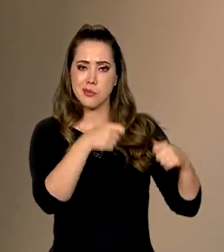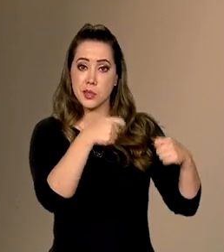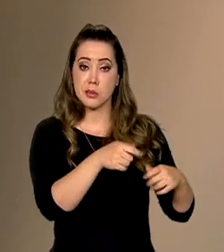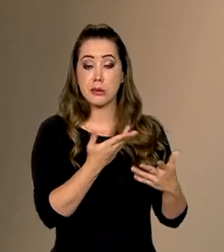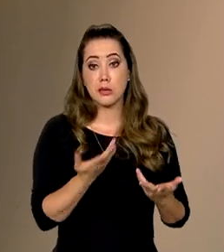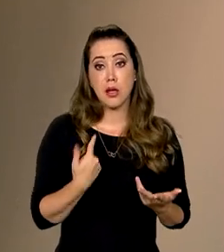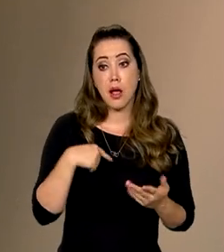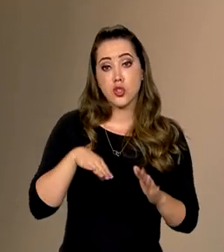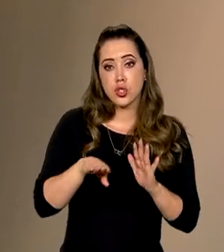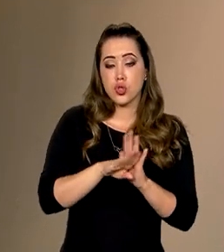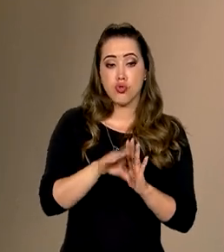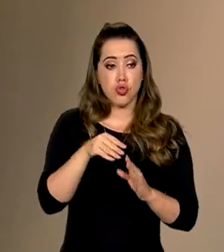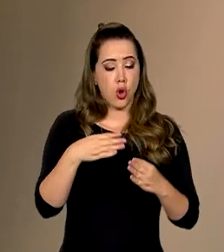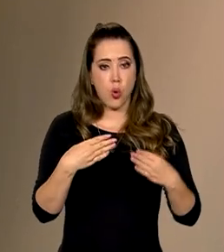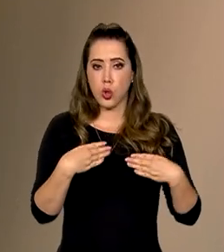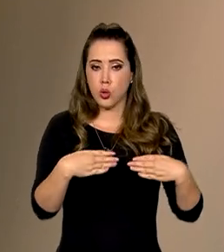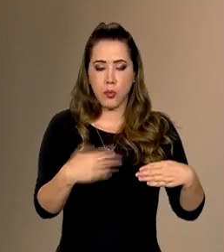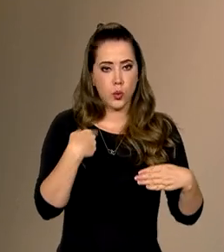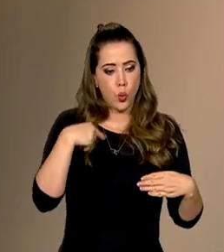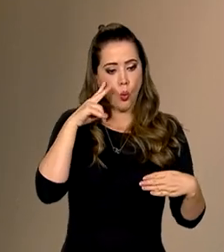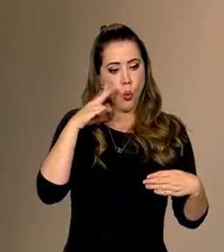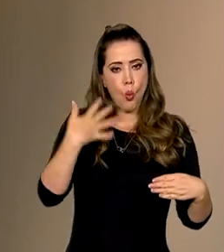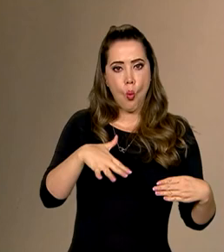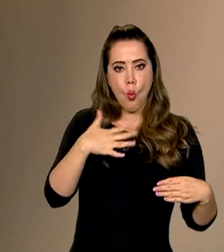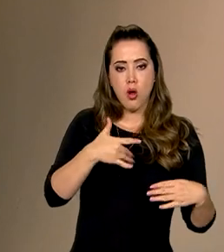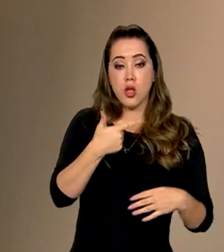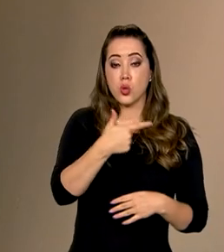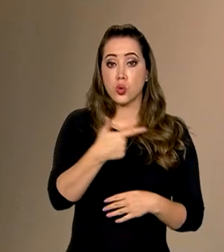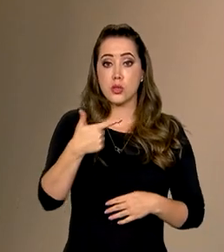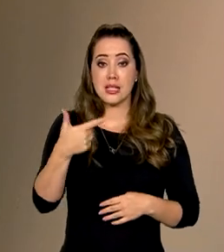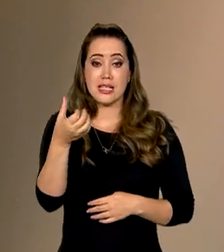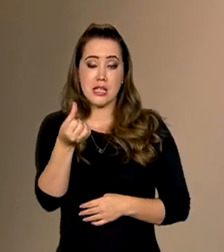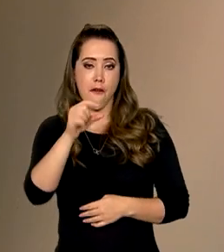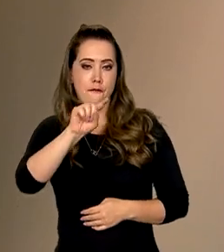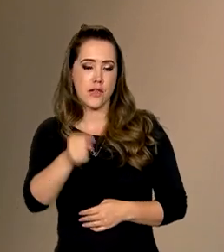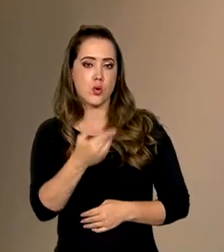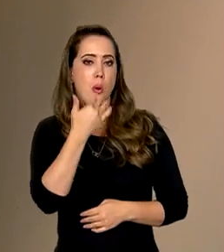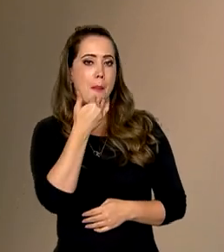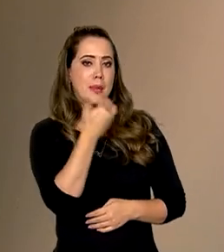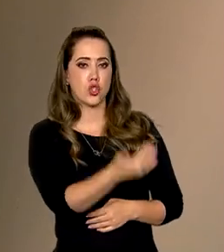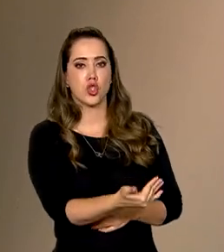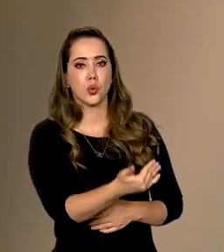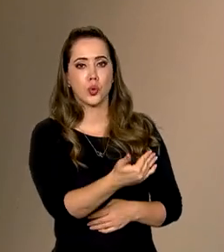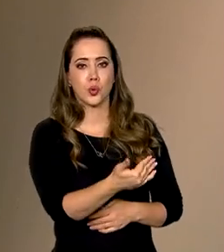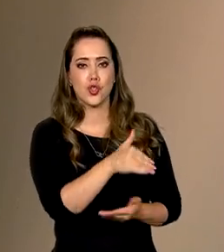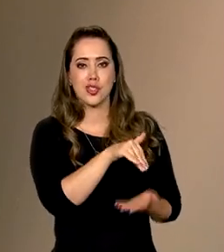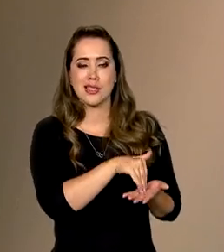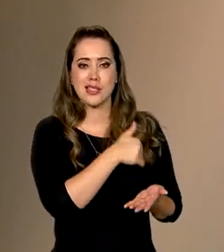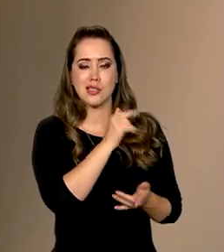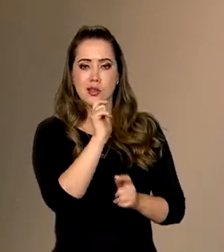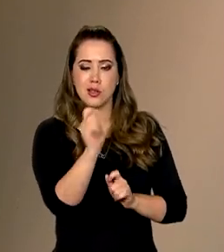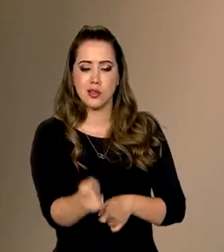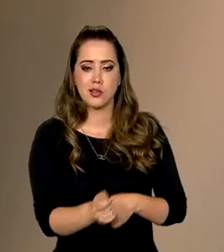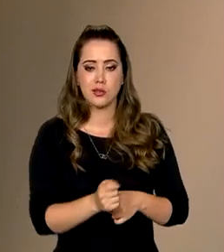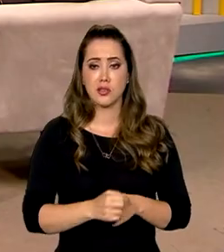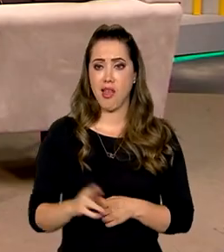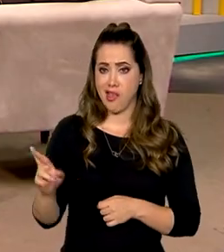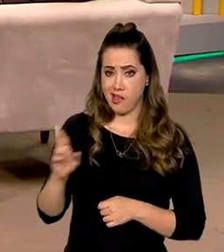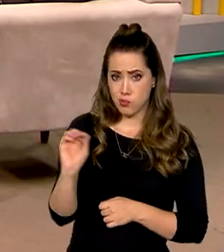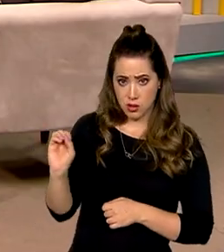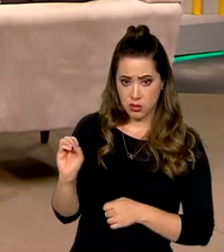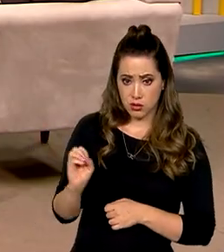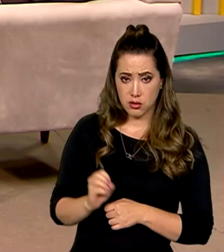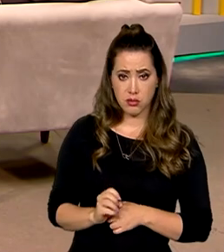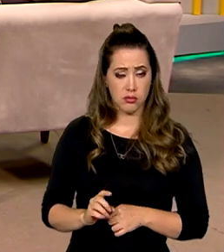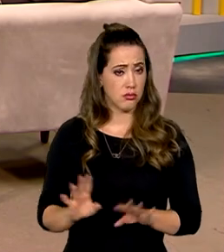ministério, nós encontramos um passivo de 226 mil solicitações de registro. Não atendidas. Não atendidas,